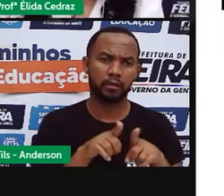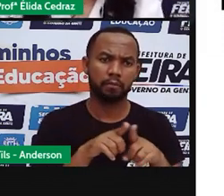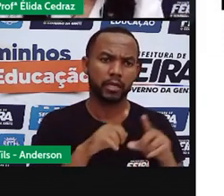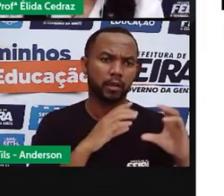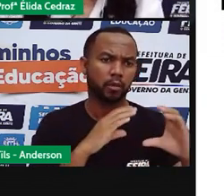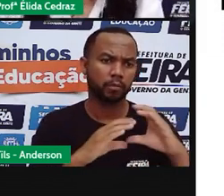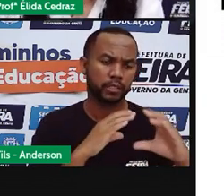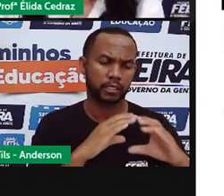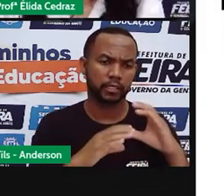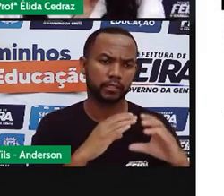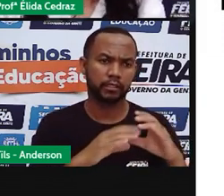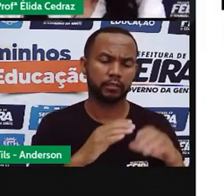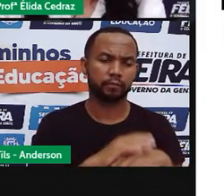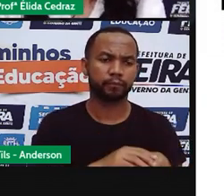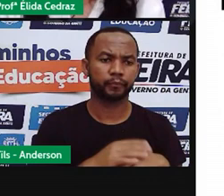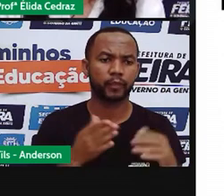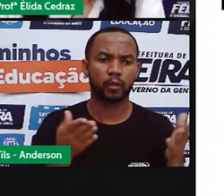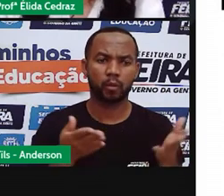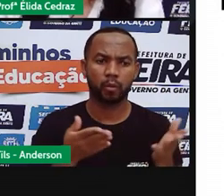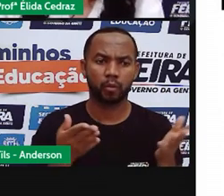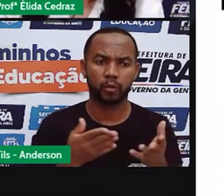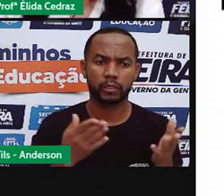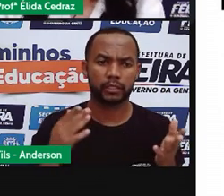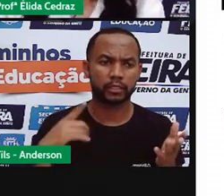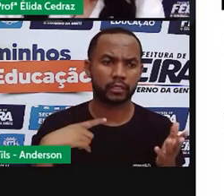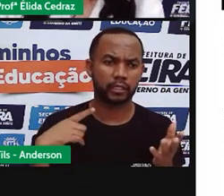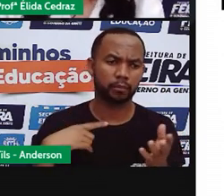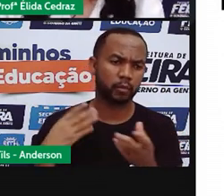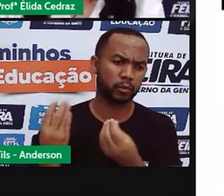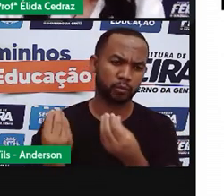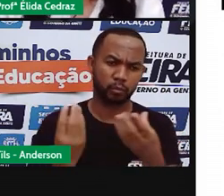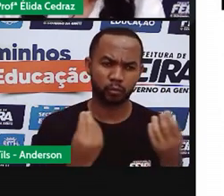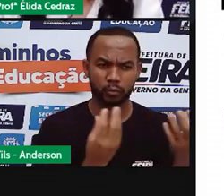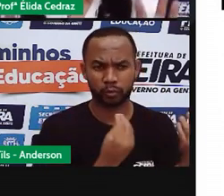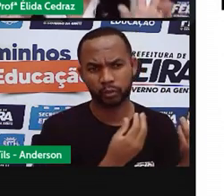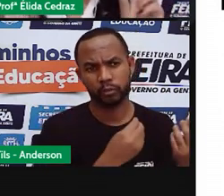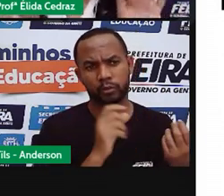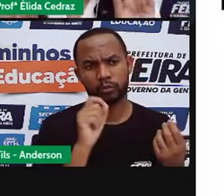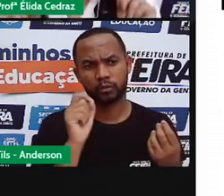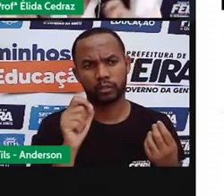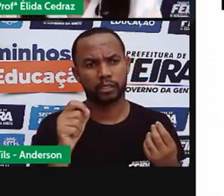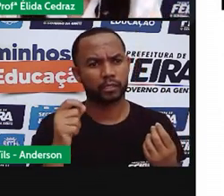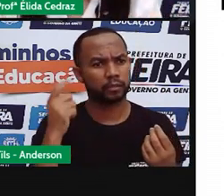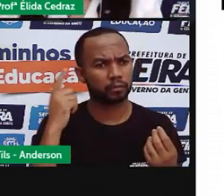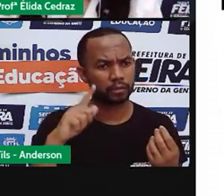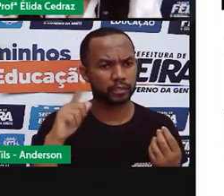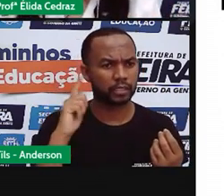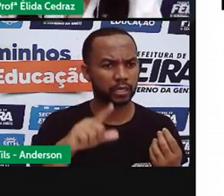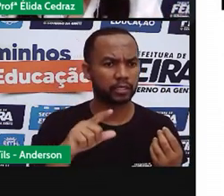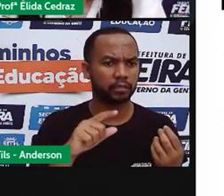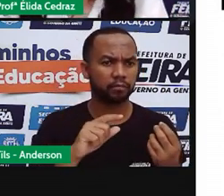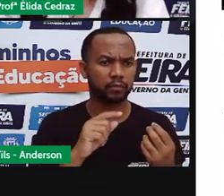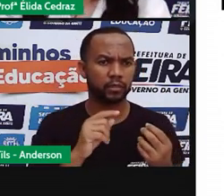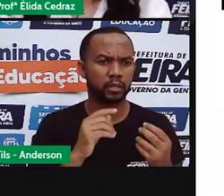comunicação. Hoje, temos muitos benefícios ao alcance dos dedos.